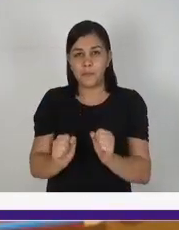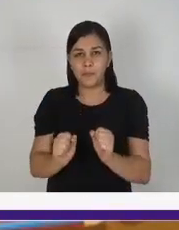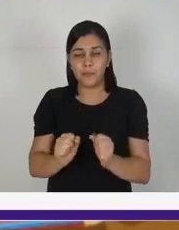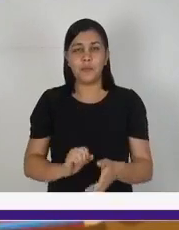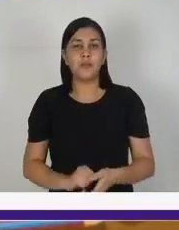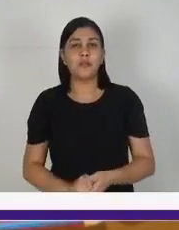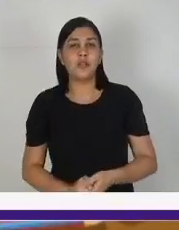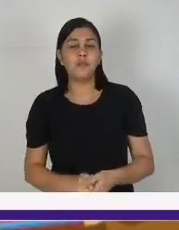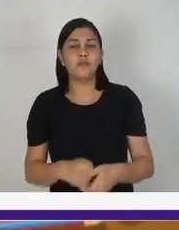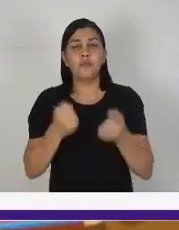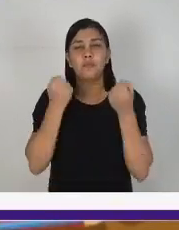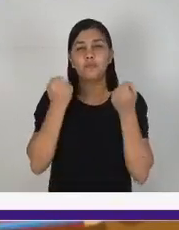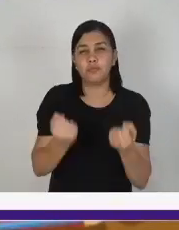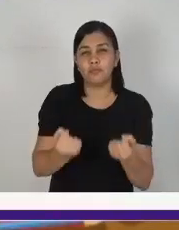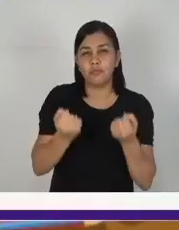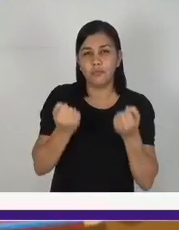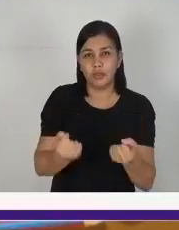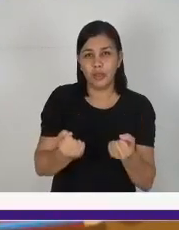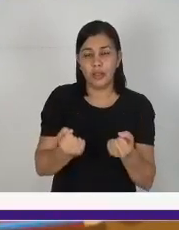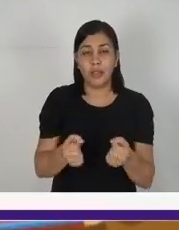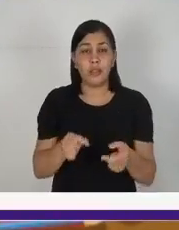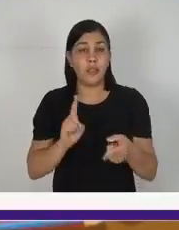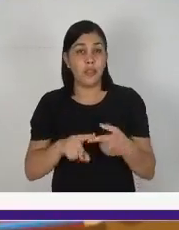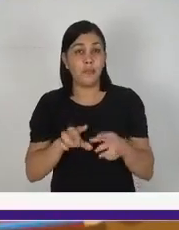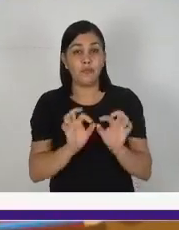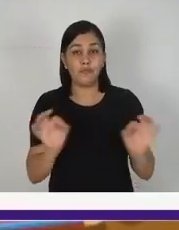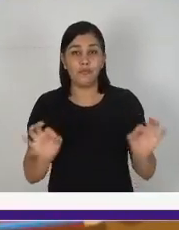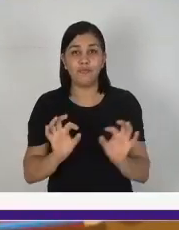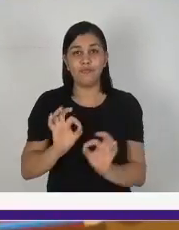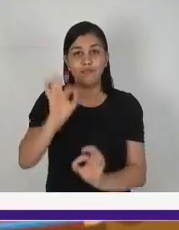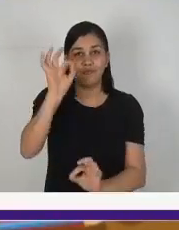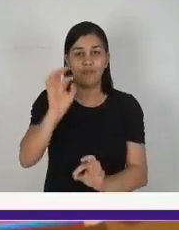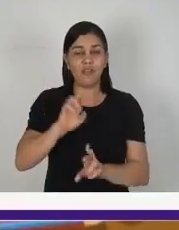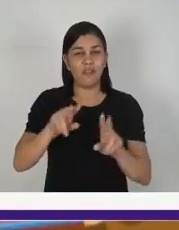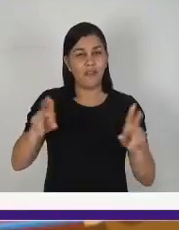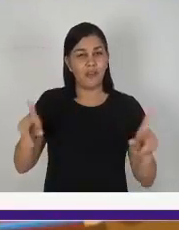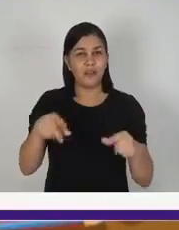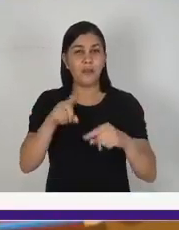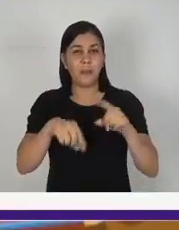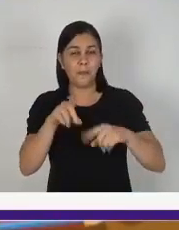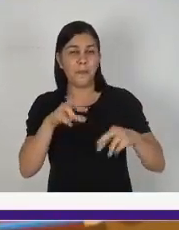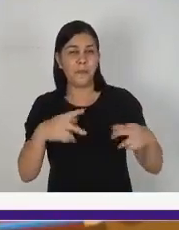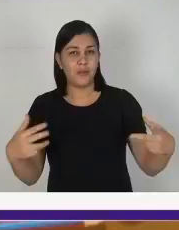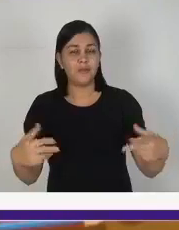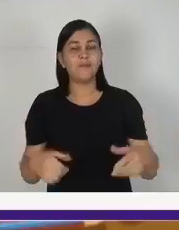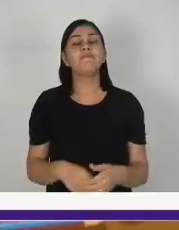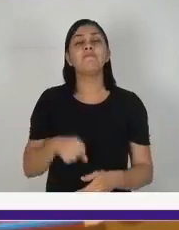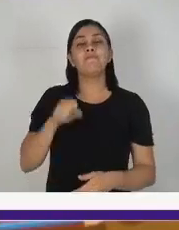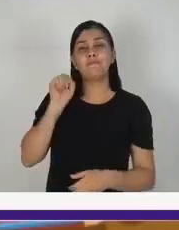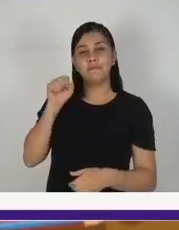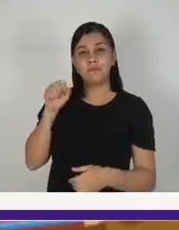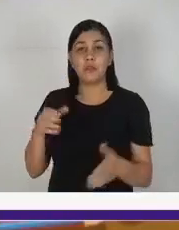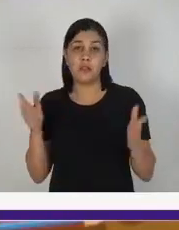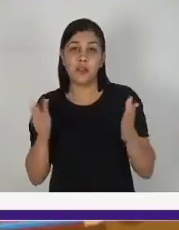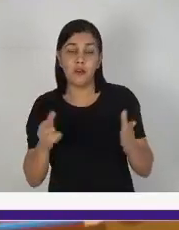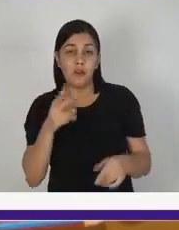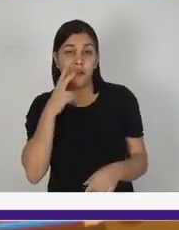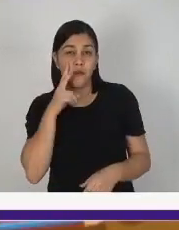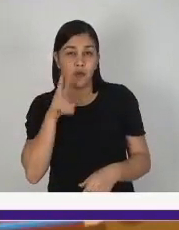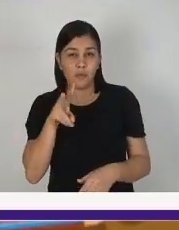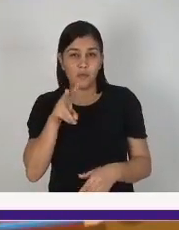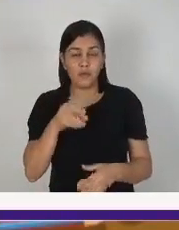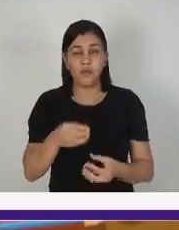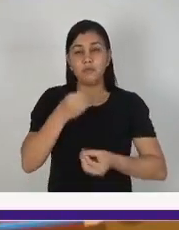pesar e medir vários objetos? Isso mesmo! Agora, vamos ver